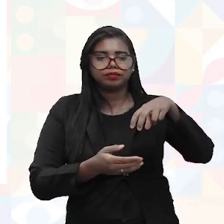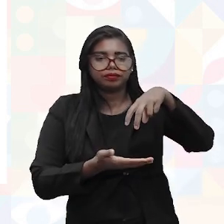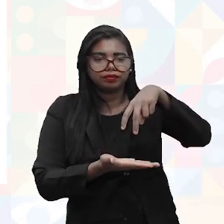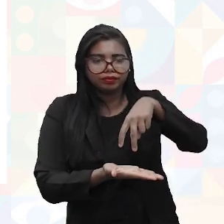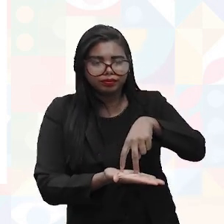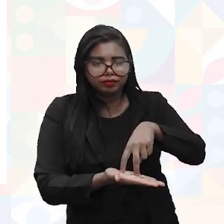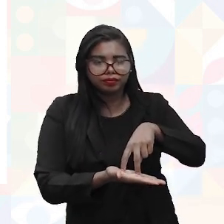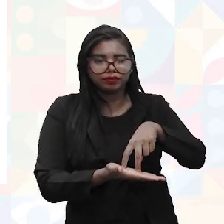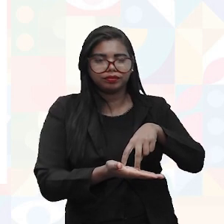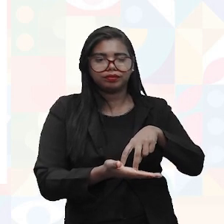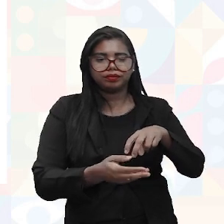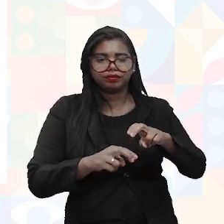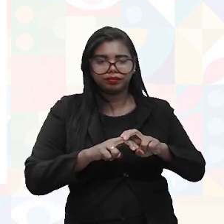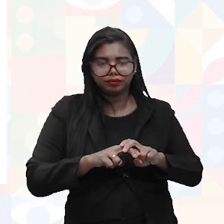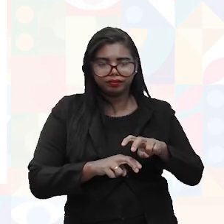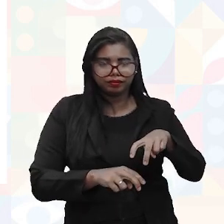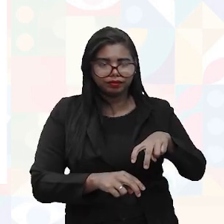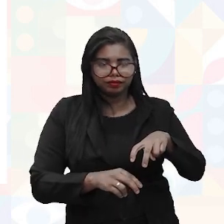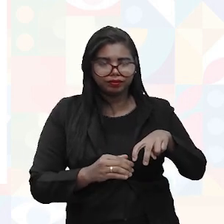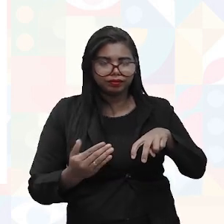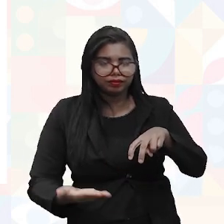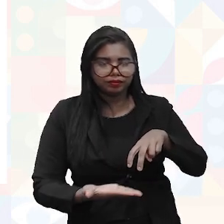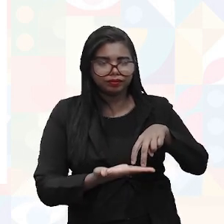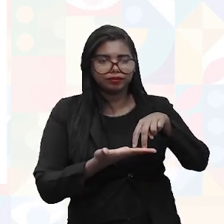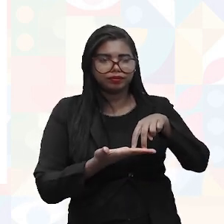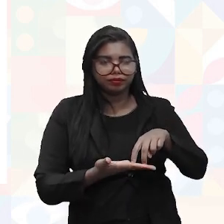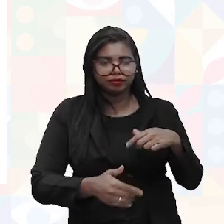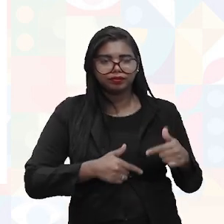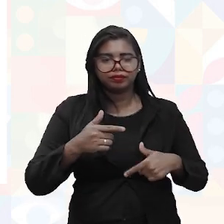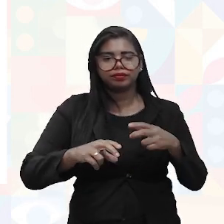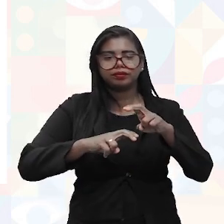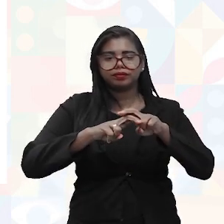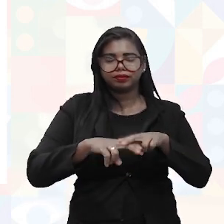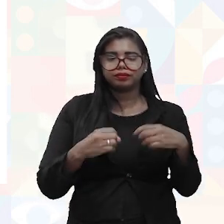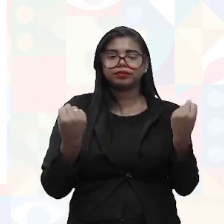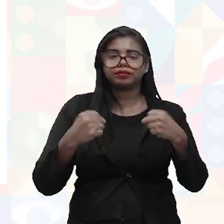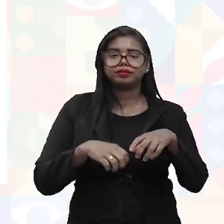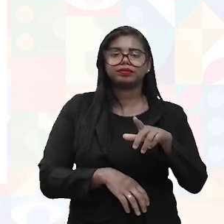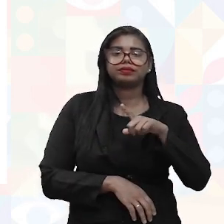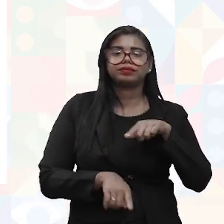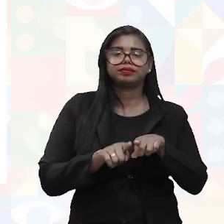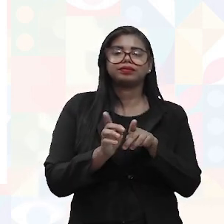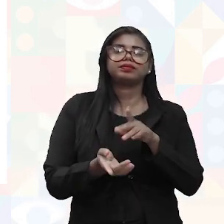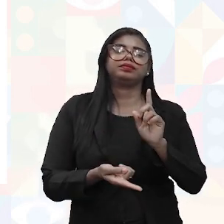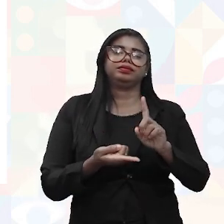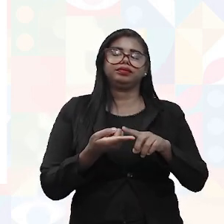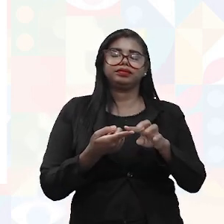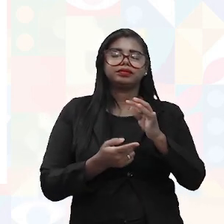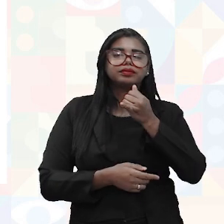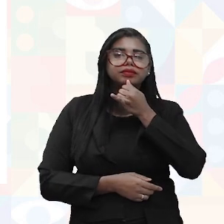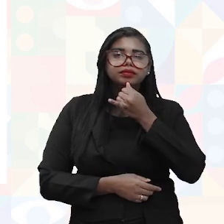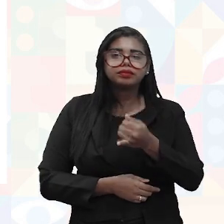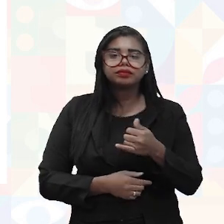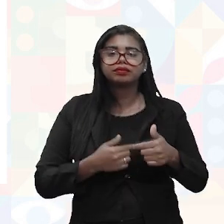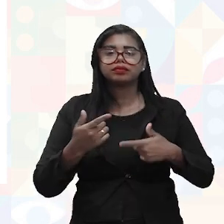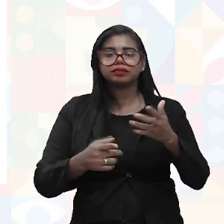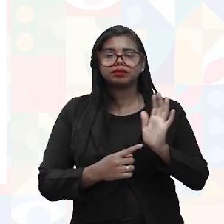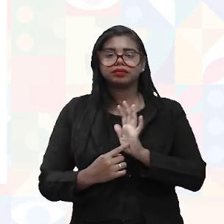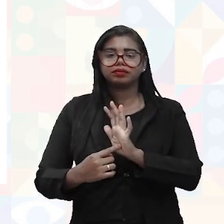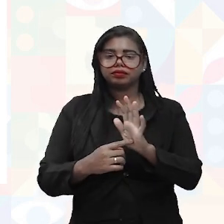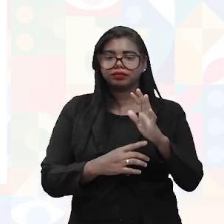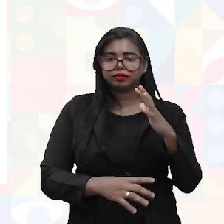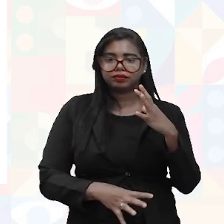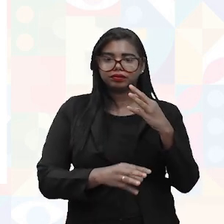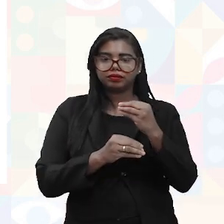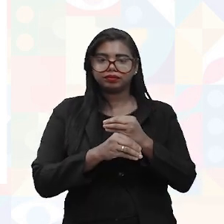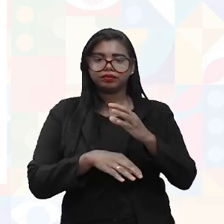Então, nessa letra D aí, para o trabalho sentado, quando eu preciso ter aquele trabalhador se posicionando, né?